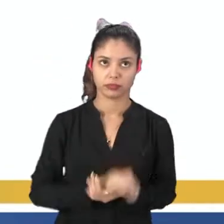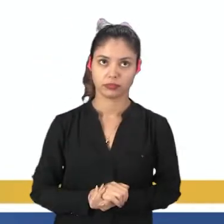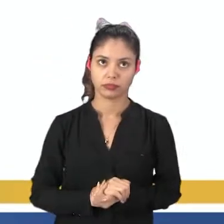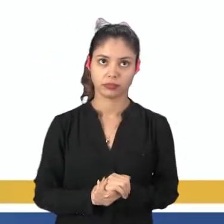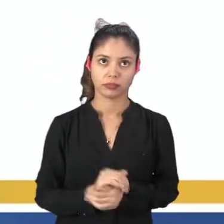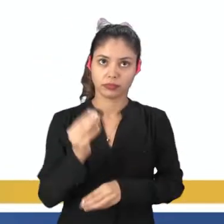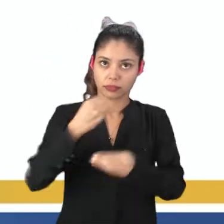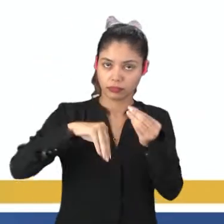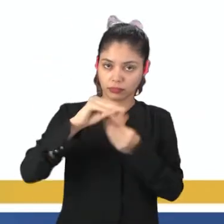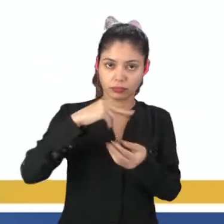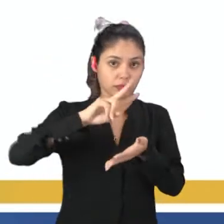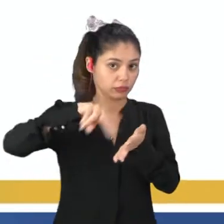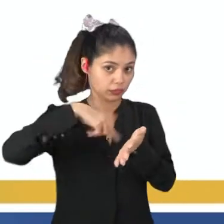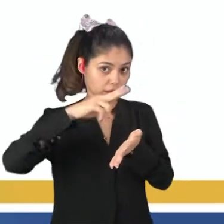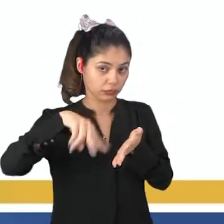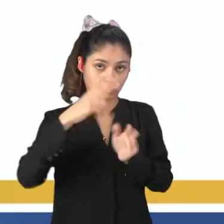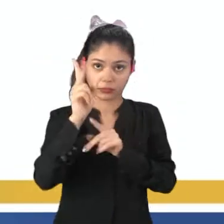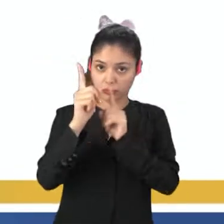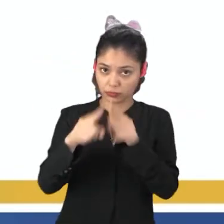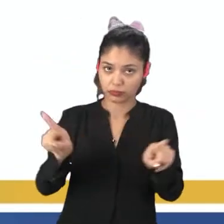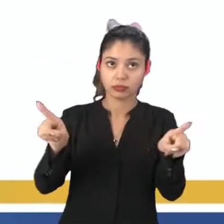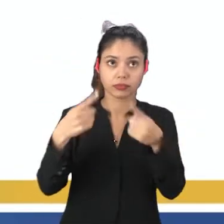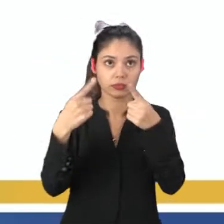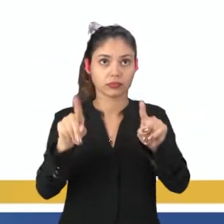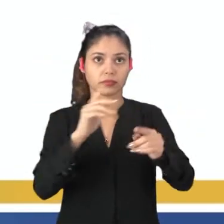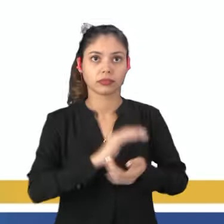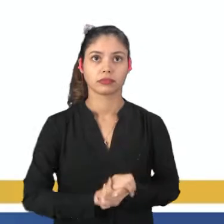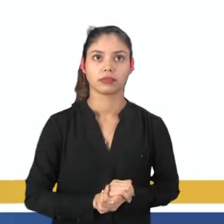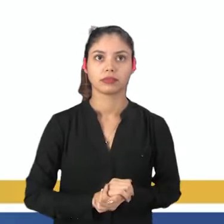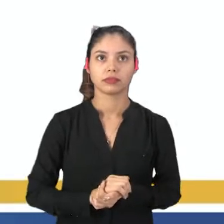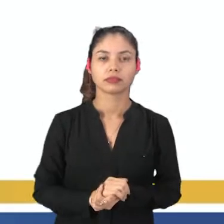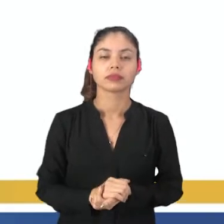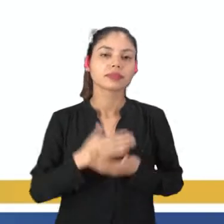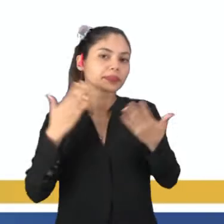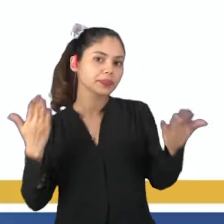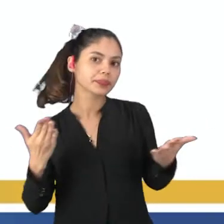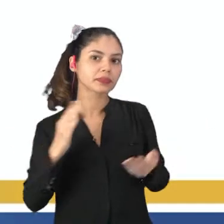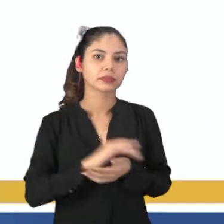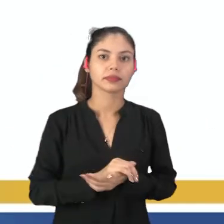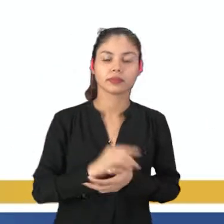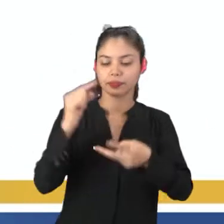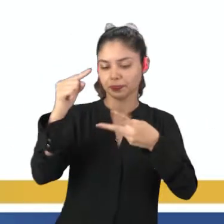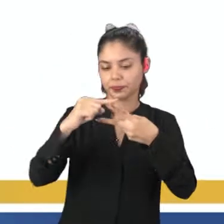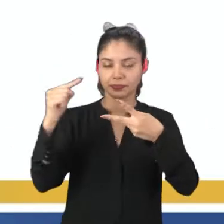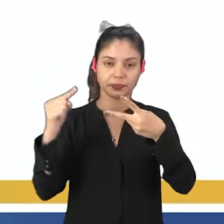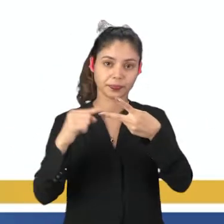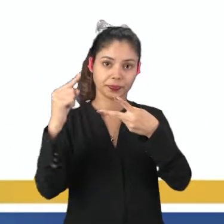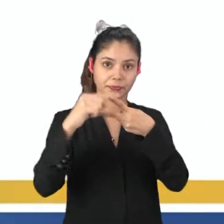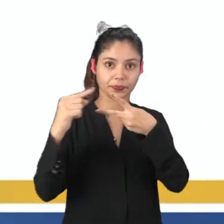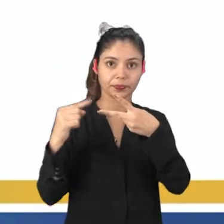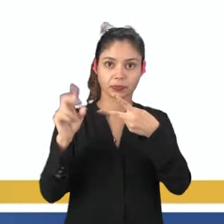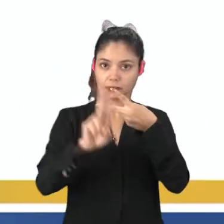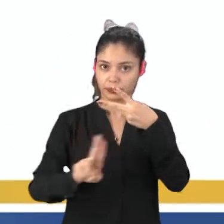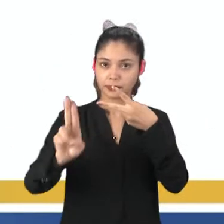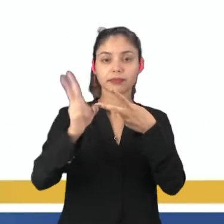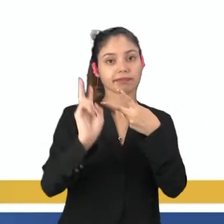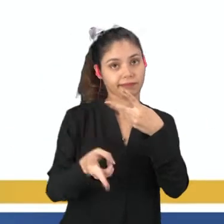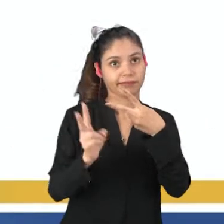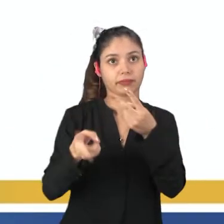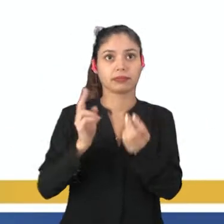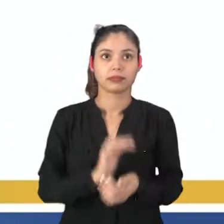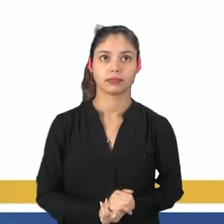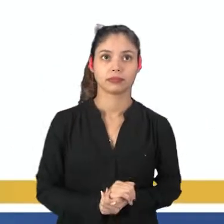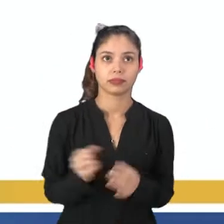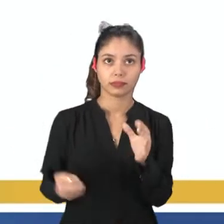brasileiro, que envolve dança e música. Então, são as duas coisas executadas ao mesmo tempo.